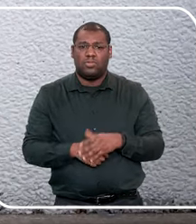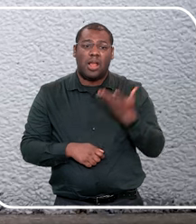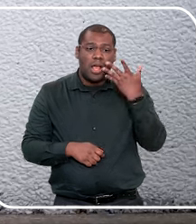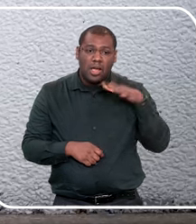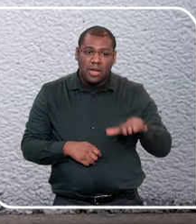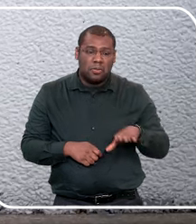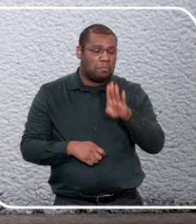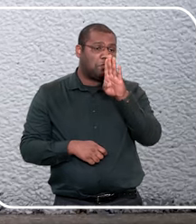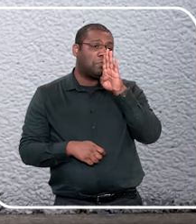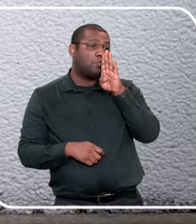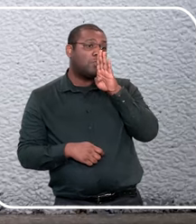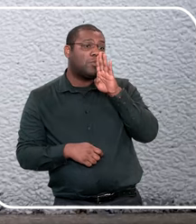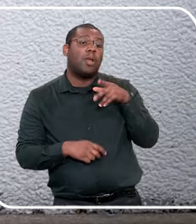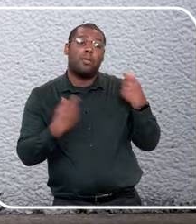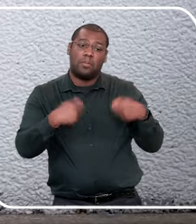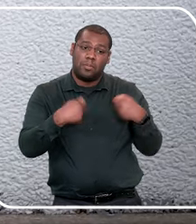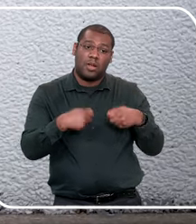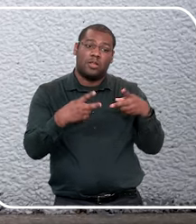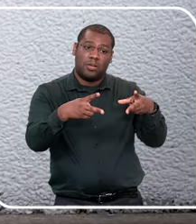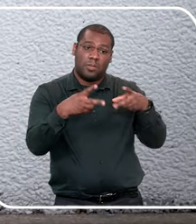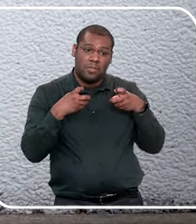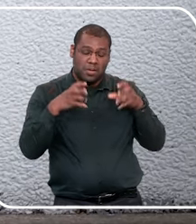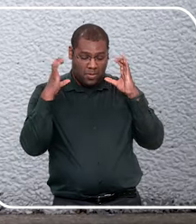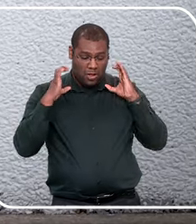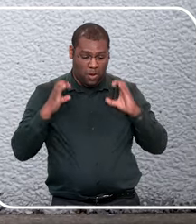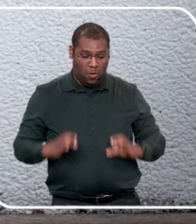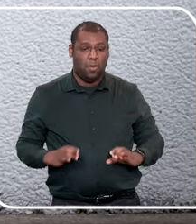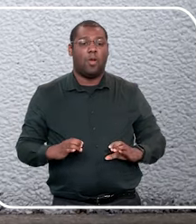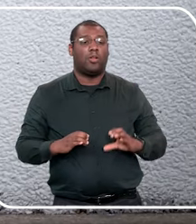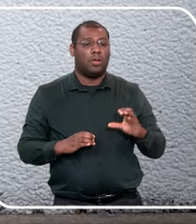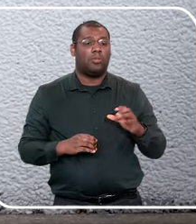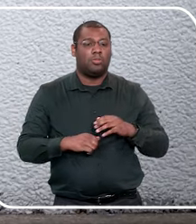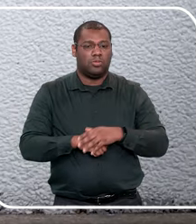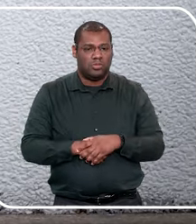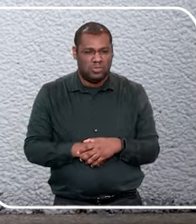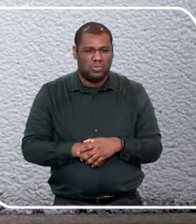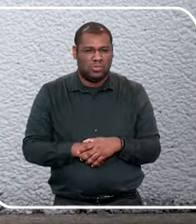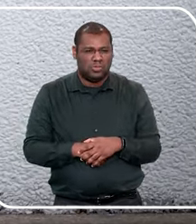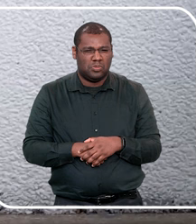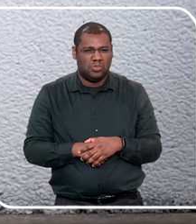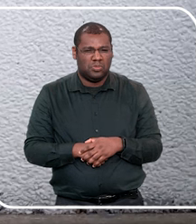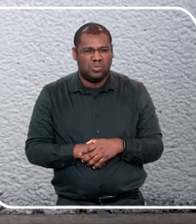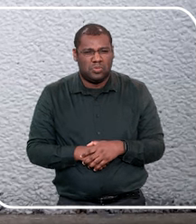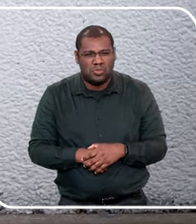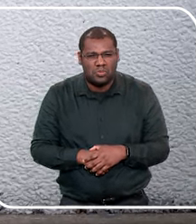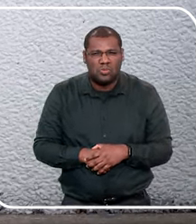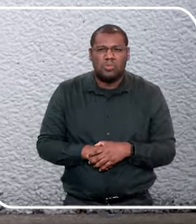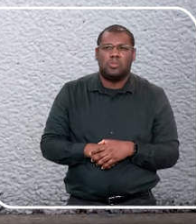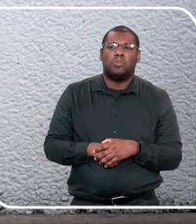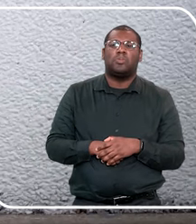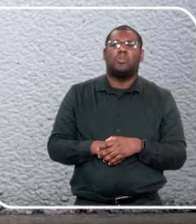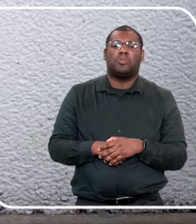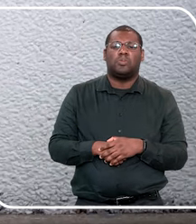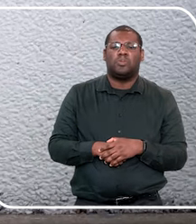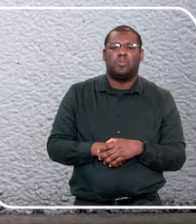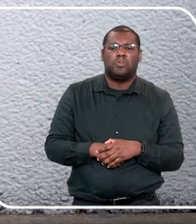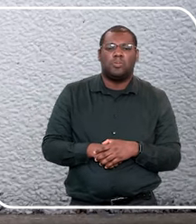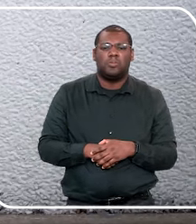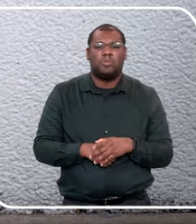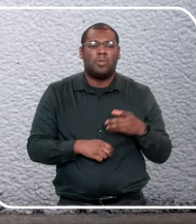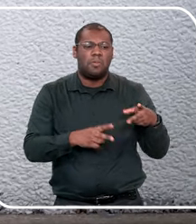vezes aqui, as crianças não contam, e a gente tem que estar atento, e o principal sinal de abuso,